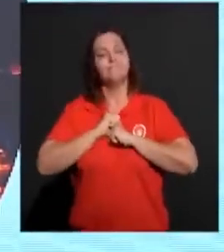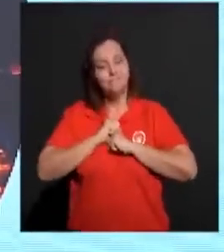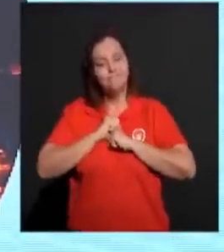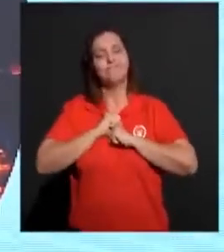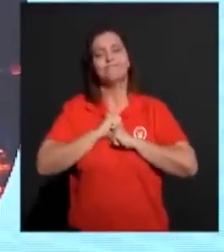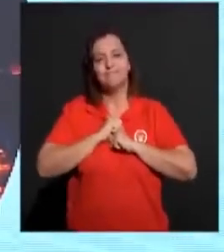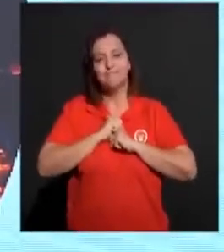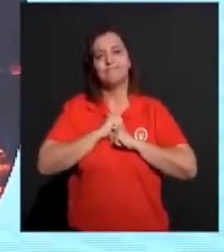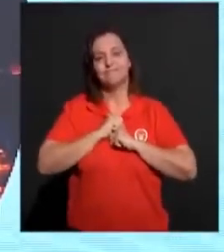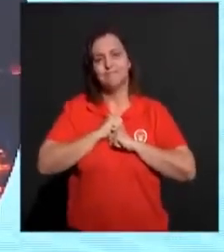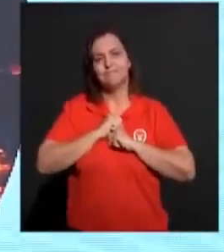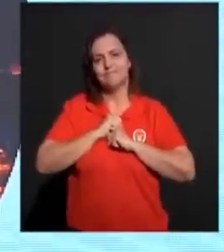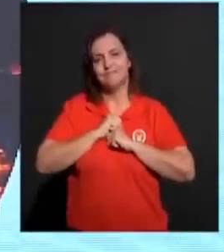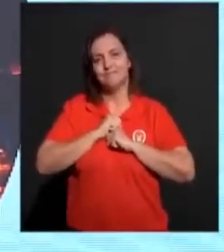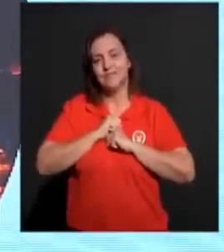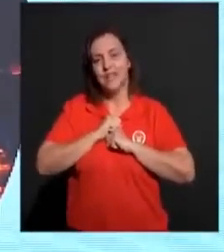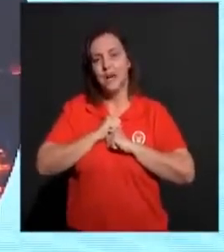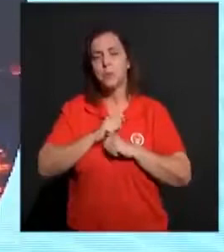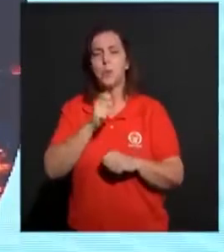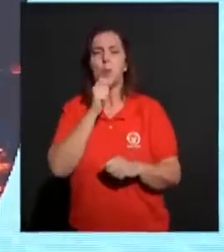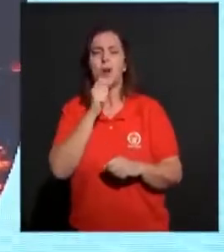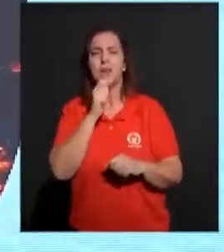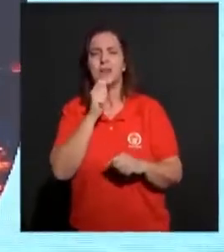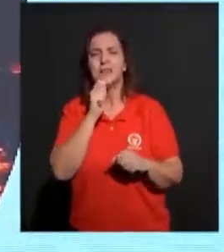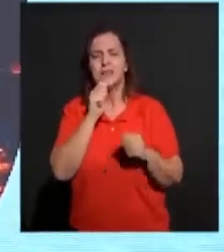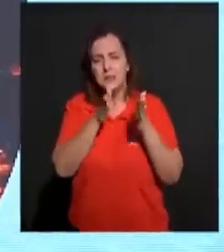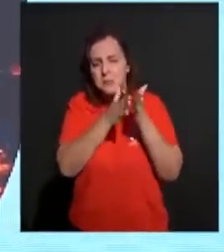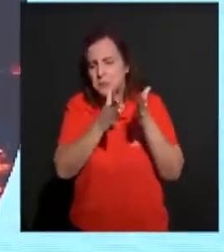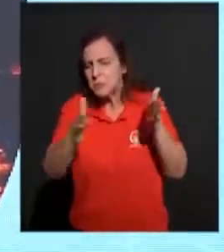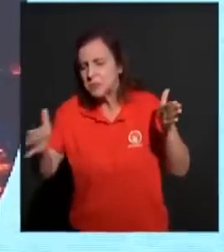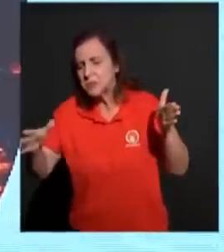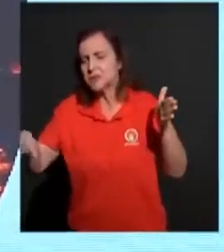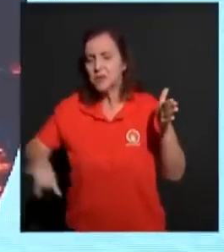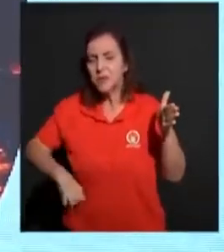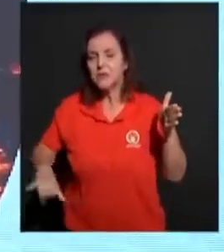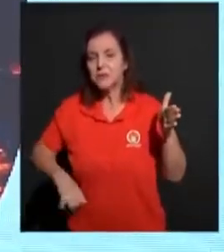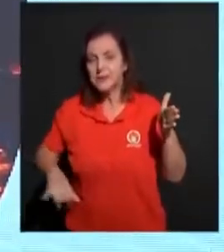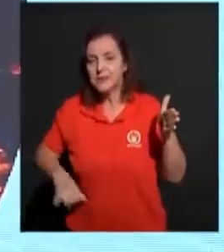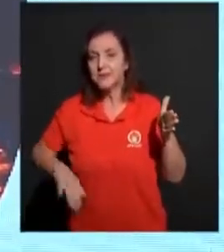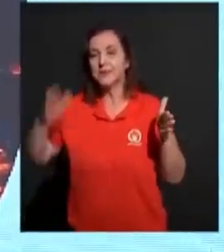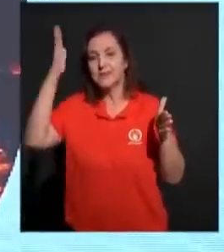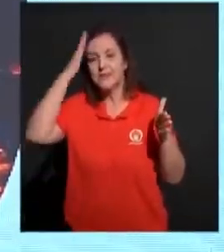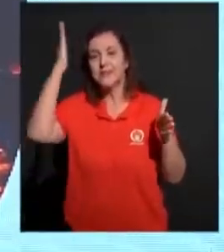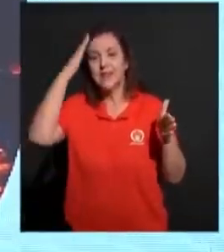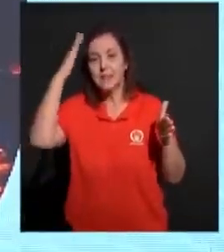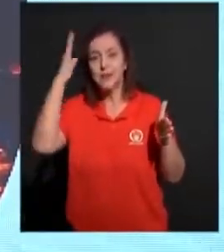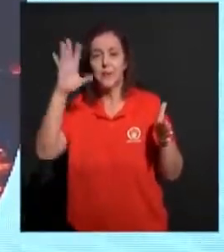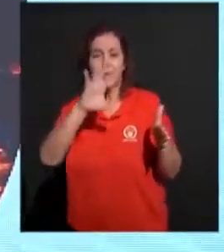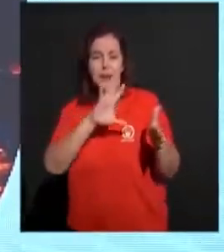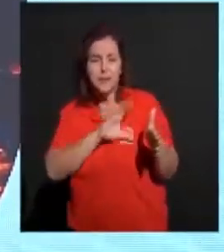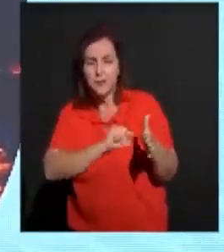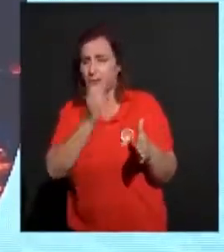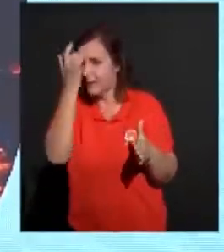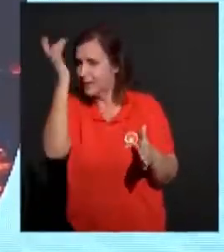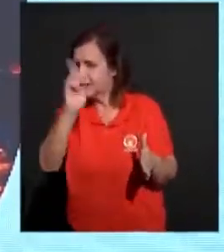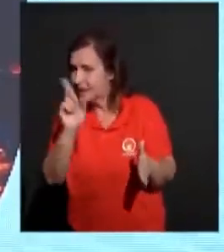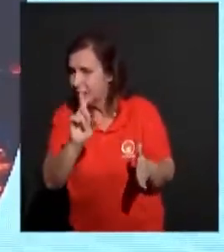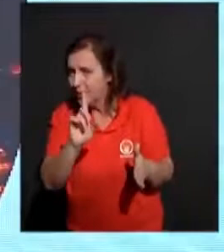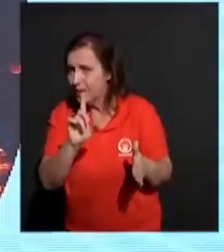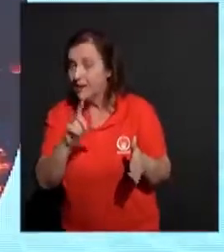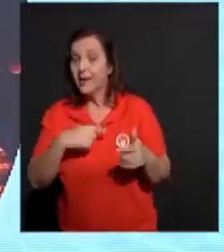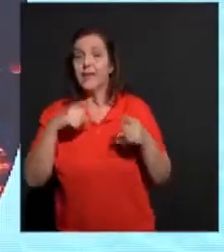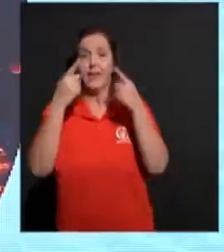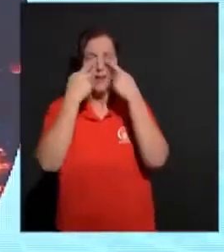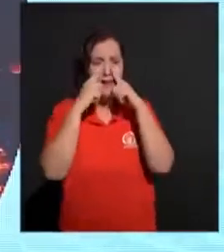passamos por dias de grande sofrimento. Pois o amor, ele é sofredor. Não é fácil. Tem lágrimas. Tem renúncias.